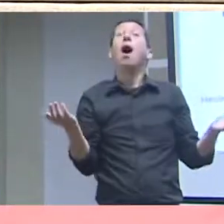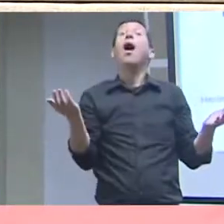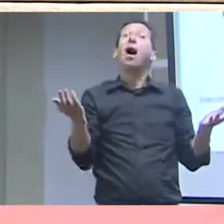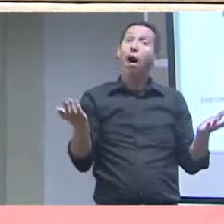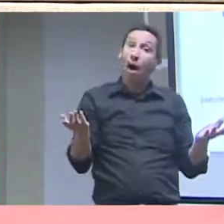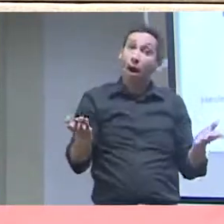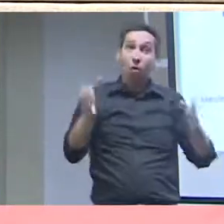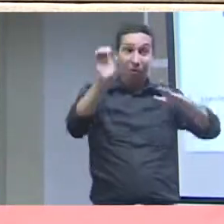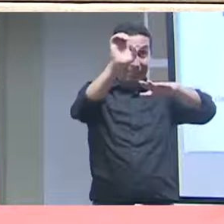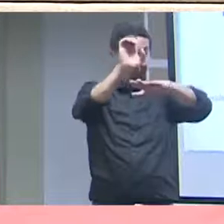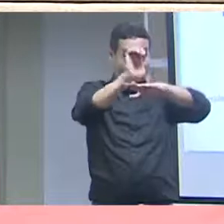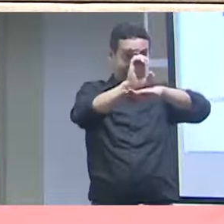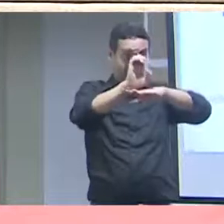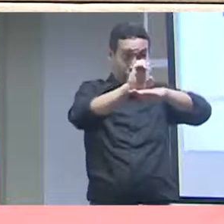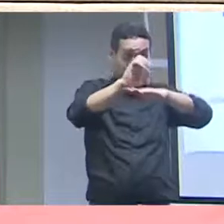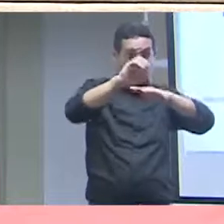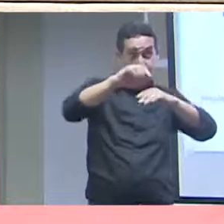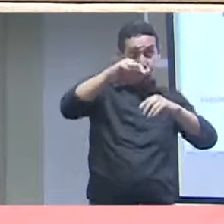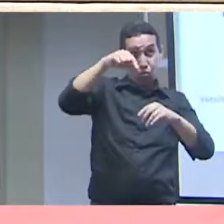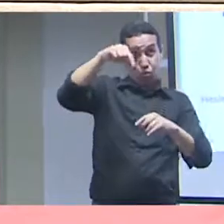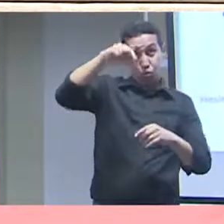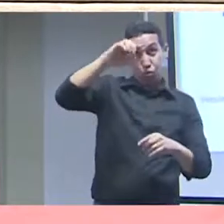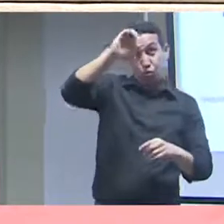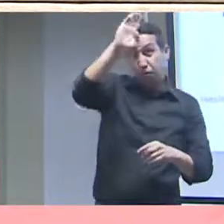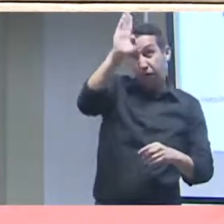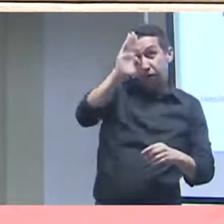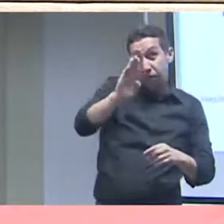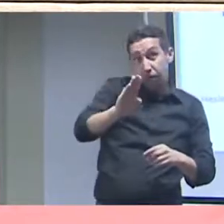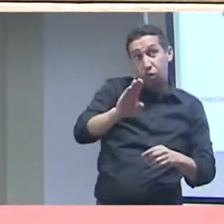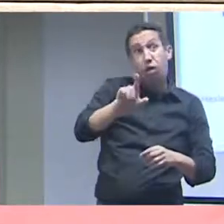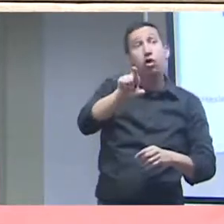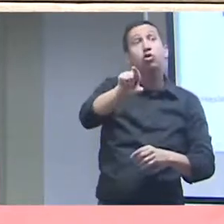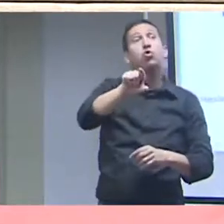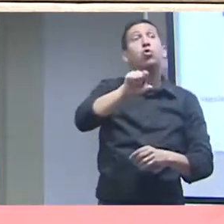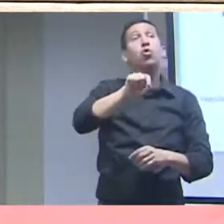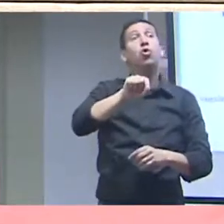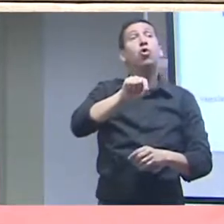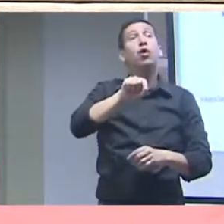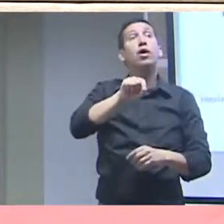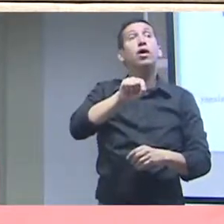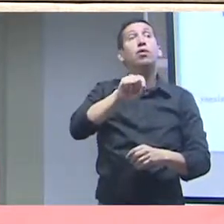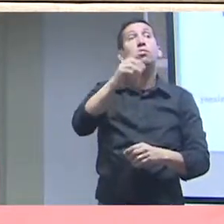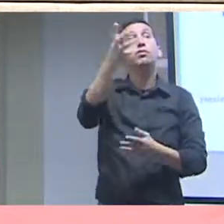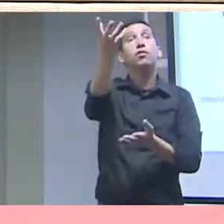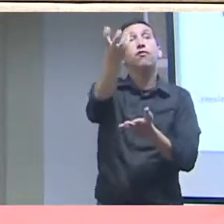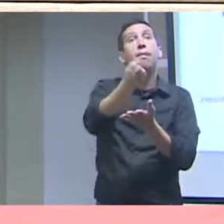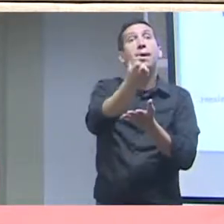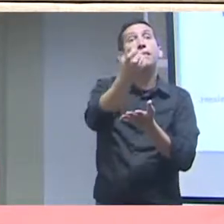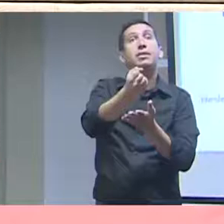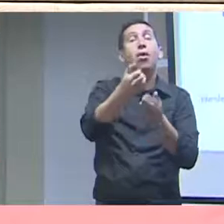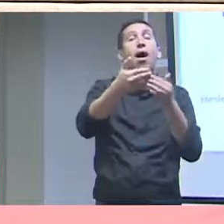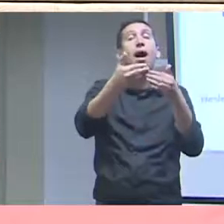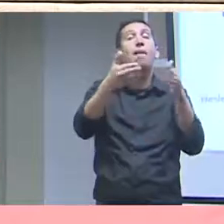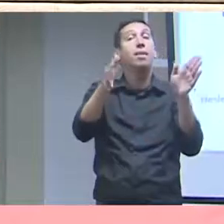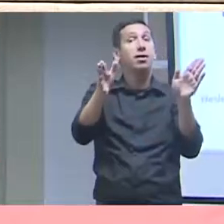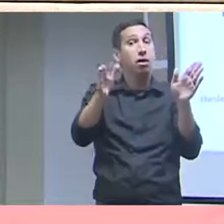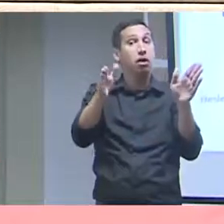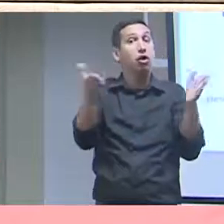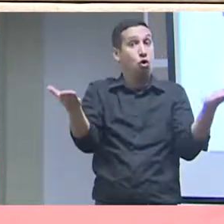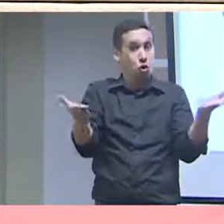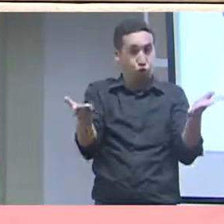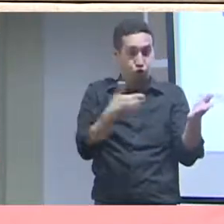de uma ideia de que o Estado brasileiro optou pela abertura de dados como forma de publicar seus dados. Ponto.